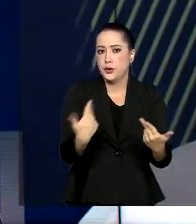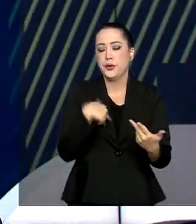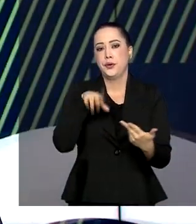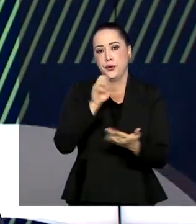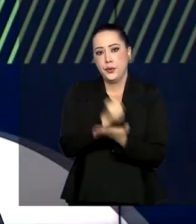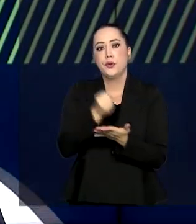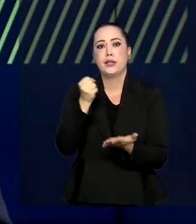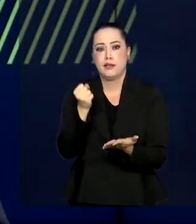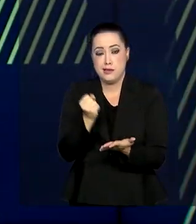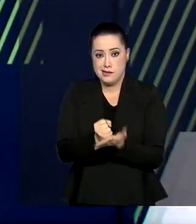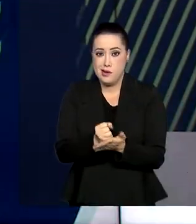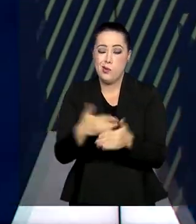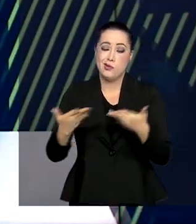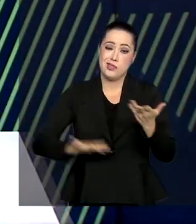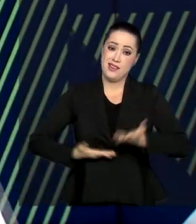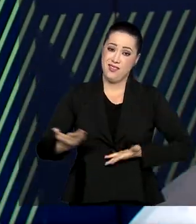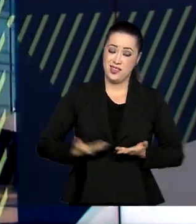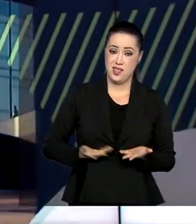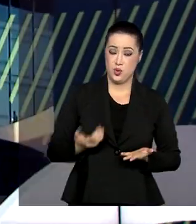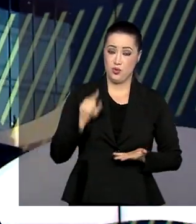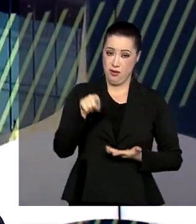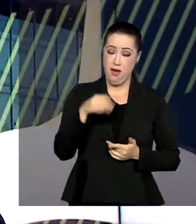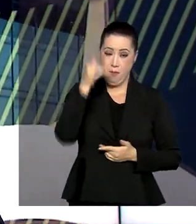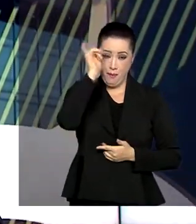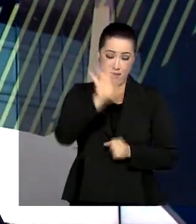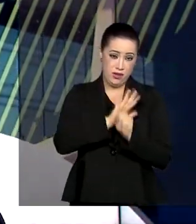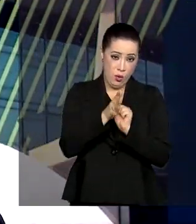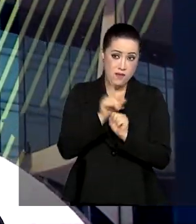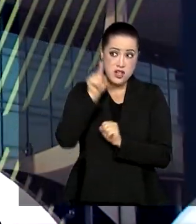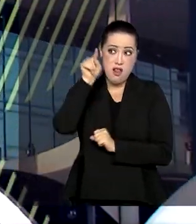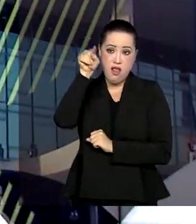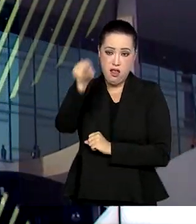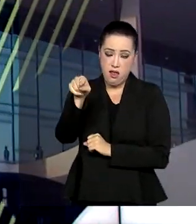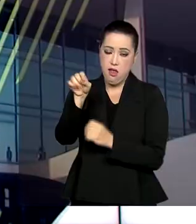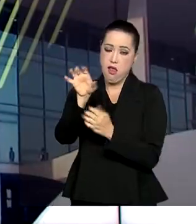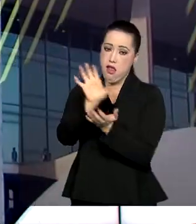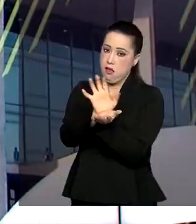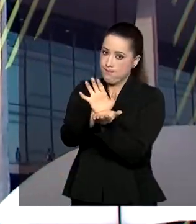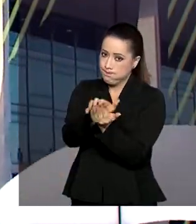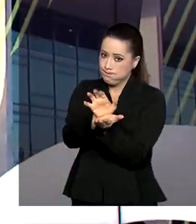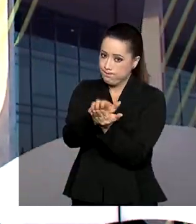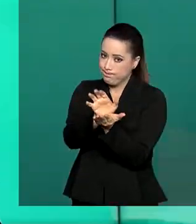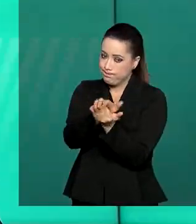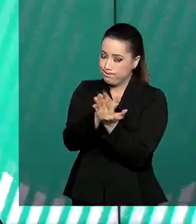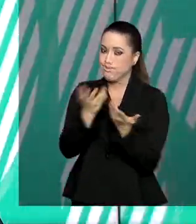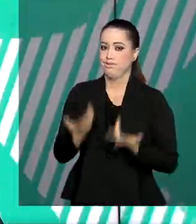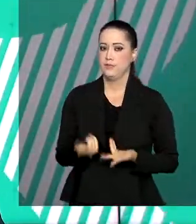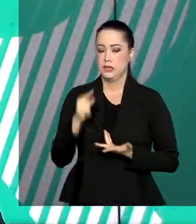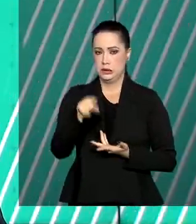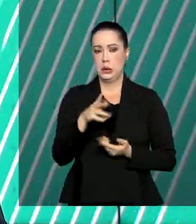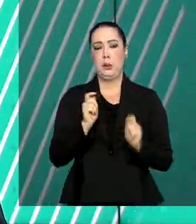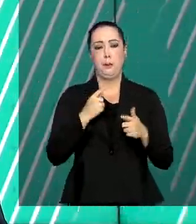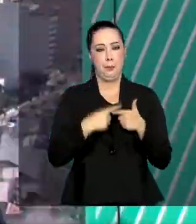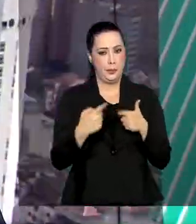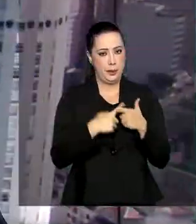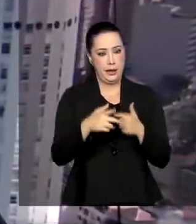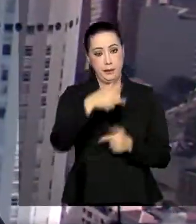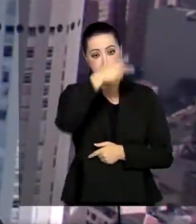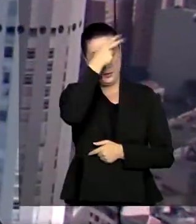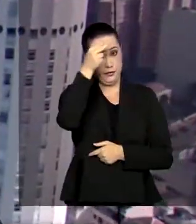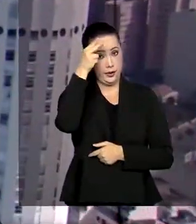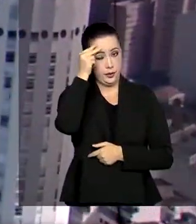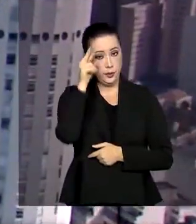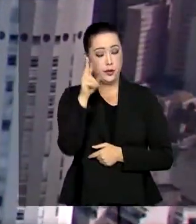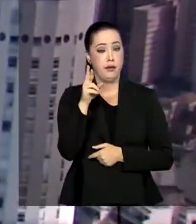em Pernambuco. As investigações apuram supostas irregularidades em contratação pelas prefeituras de Recife